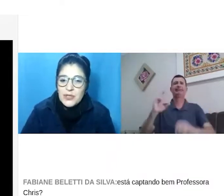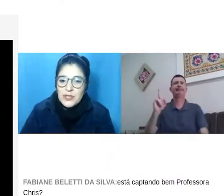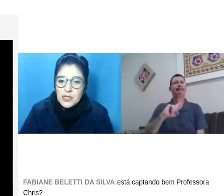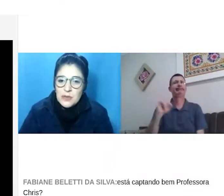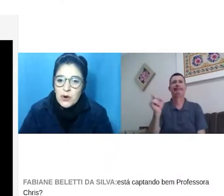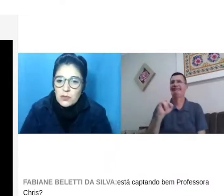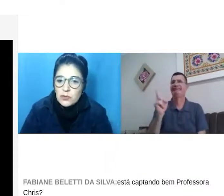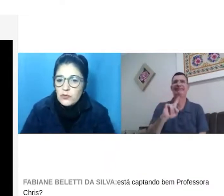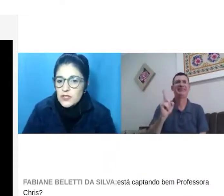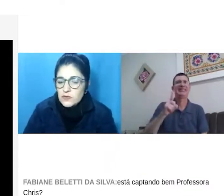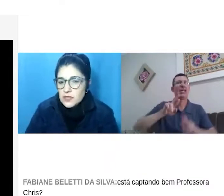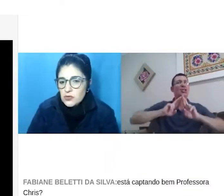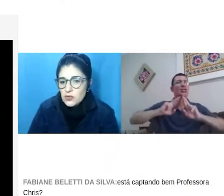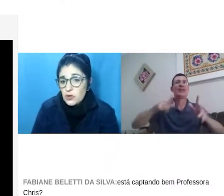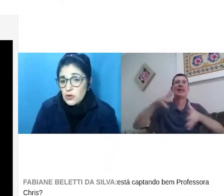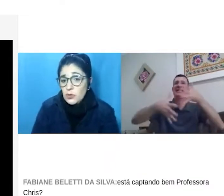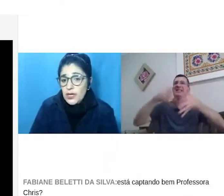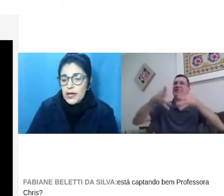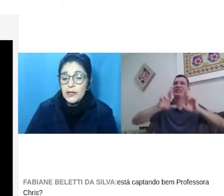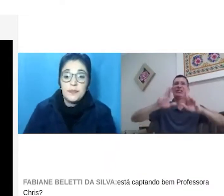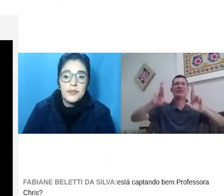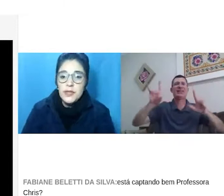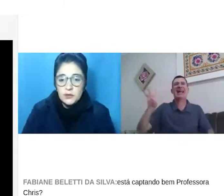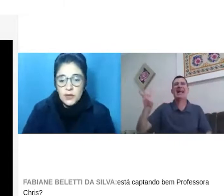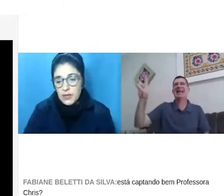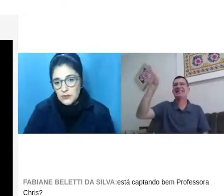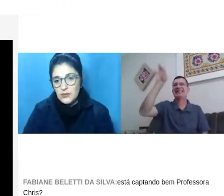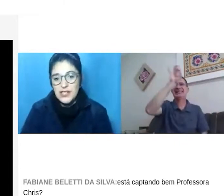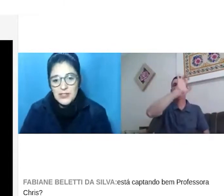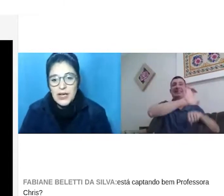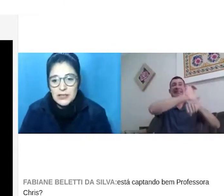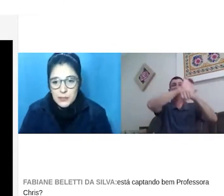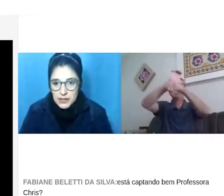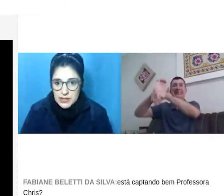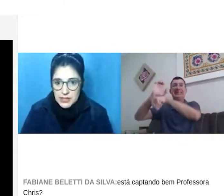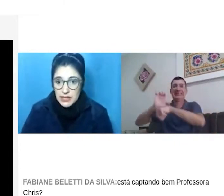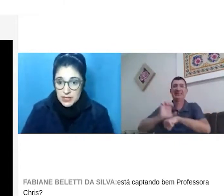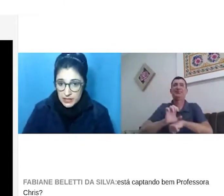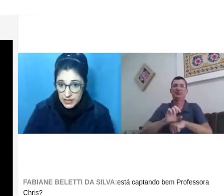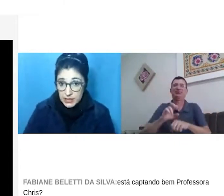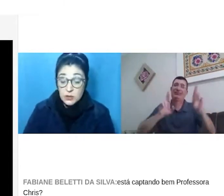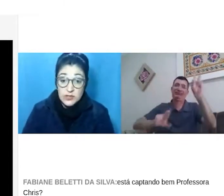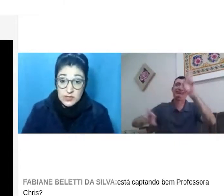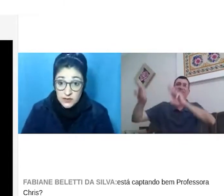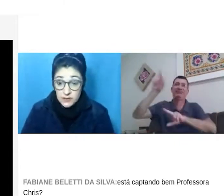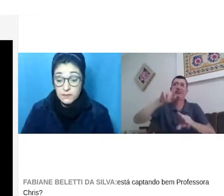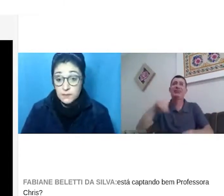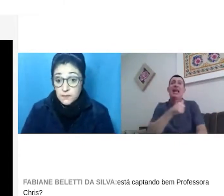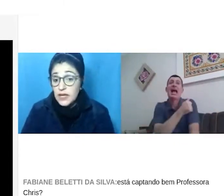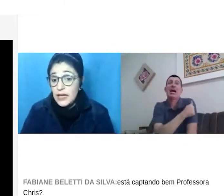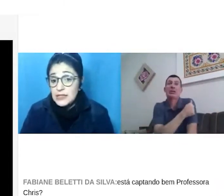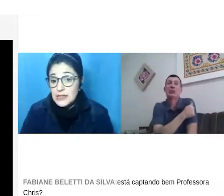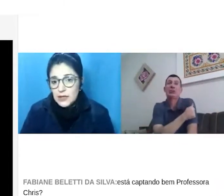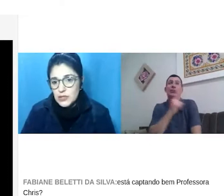Ah, por isso que bom, muito fácil você se comunicar. Não, é bem diferente em cada país. Inclusive,